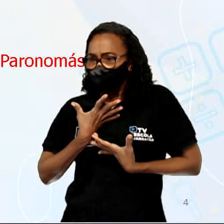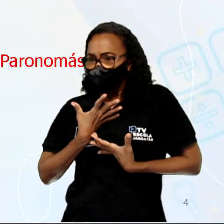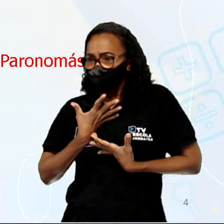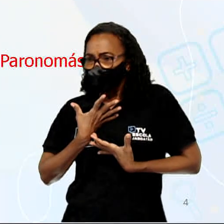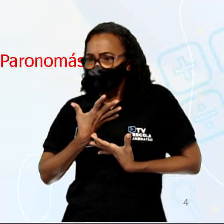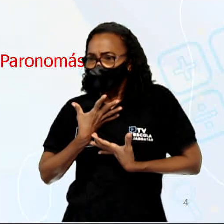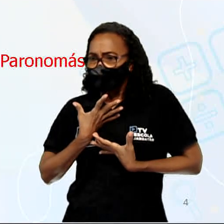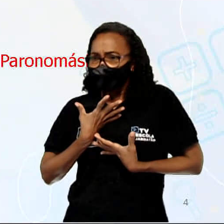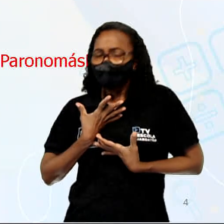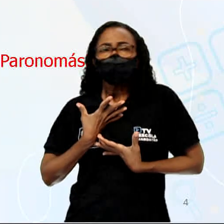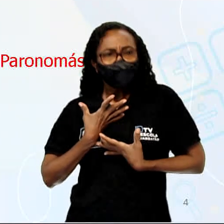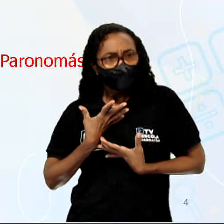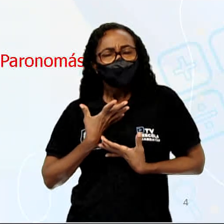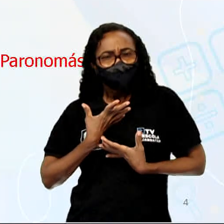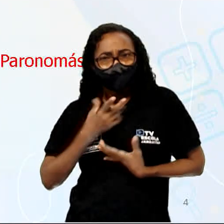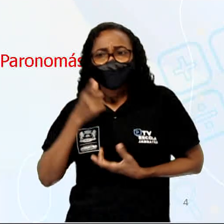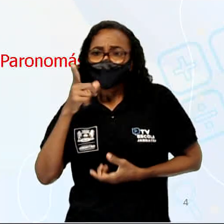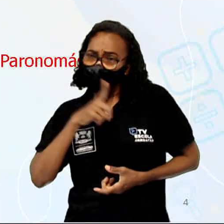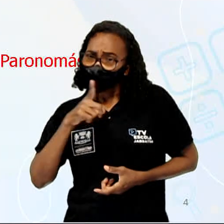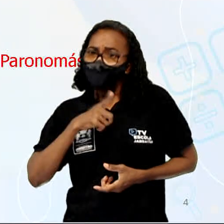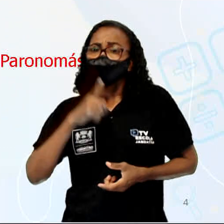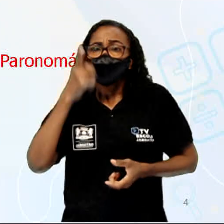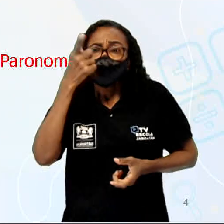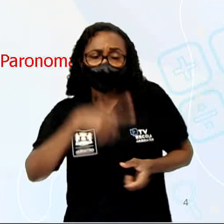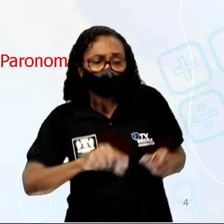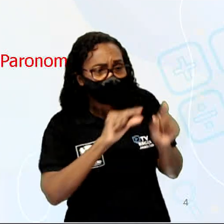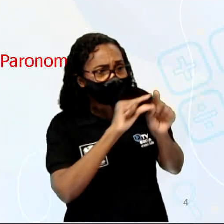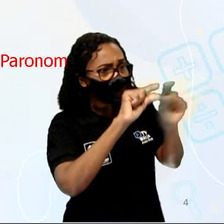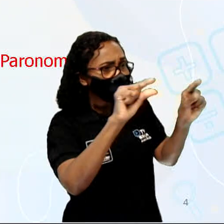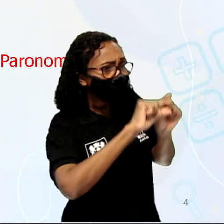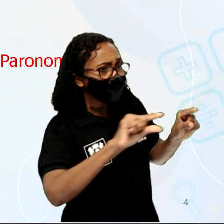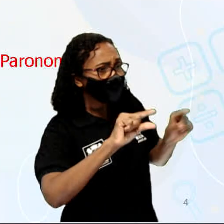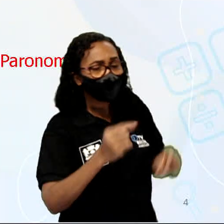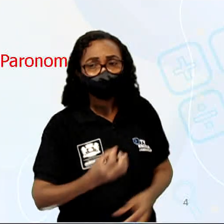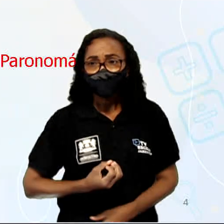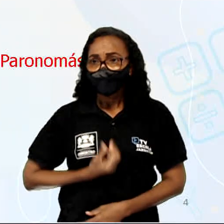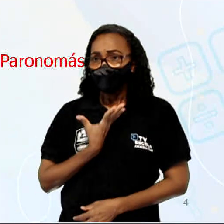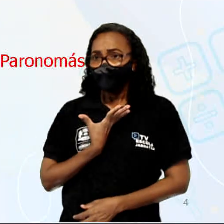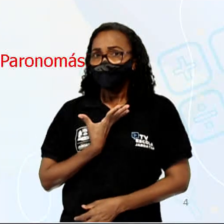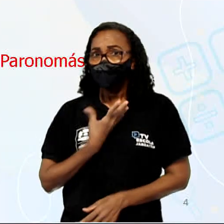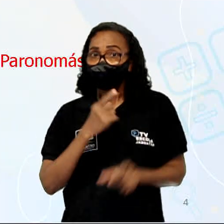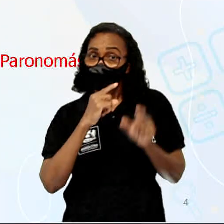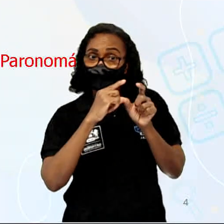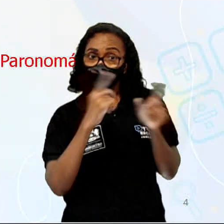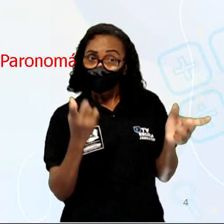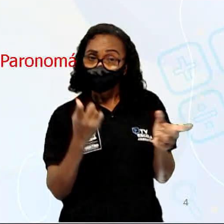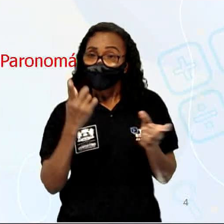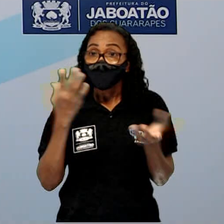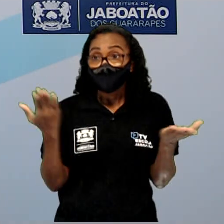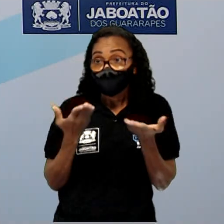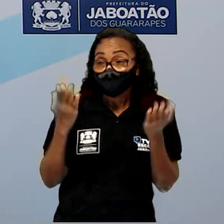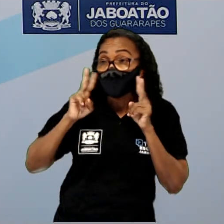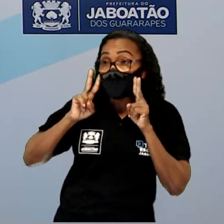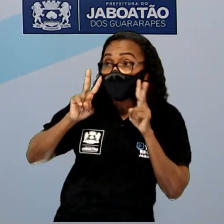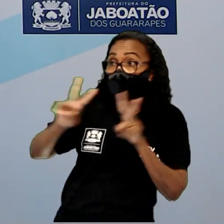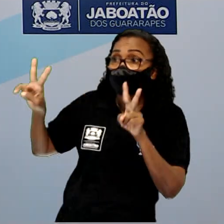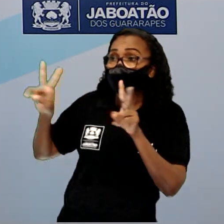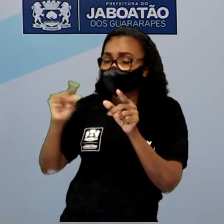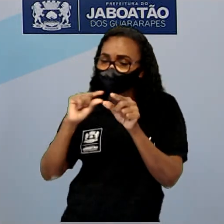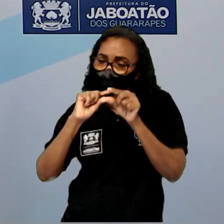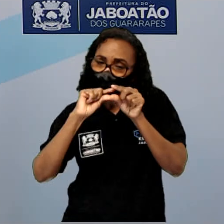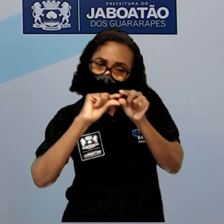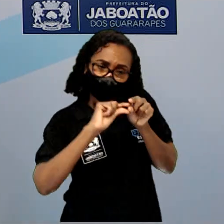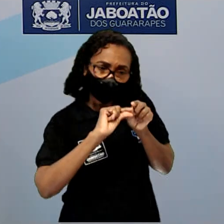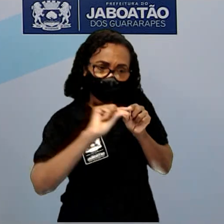vai ser repetido em outros versos do poema. Agora, eu queria que a gente olhasse para essas linhas em